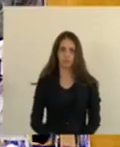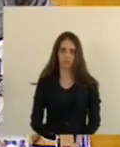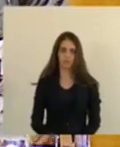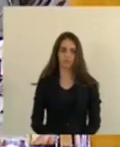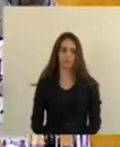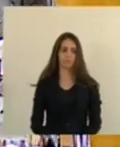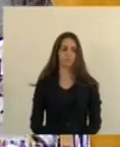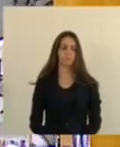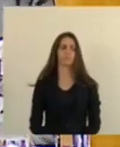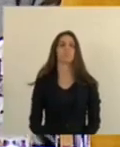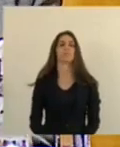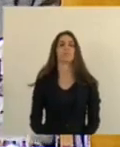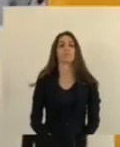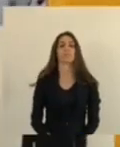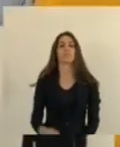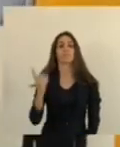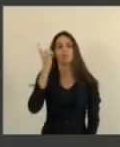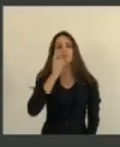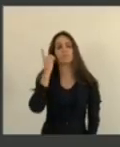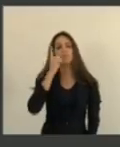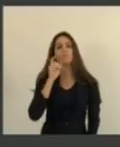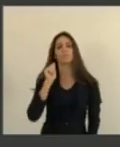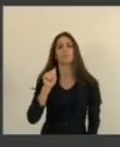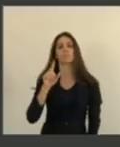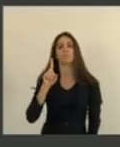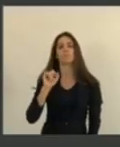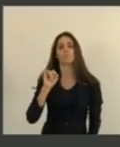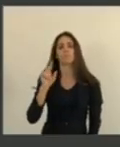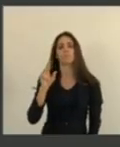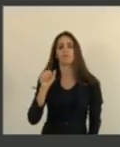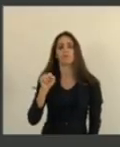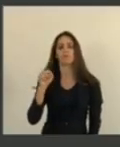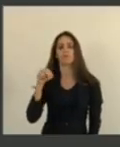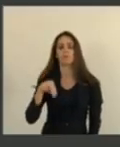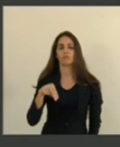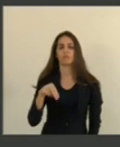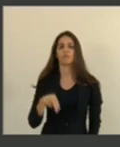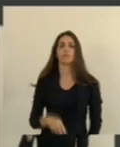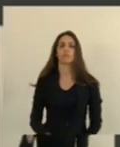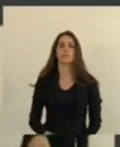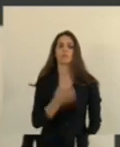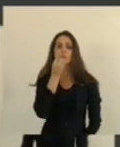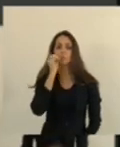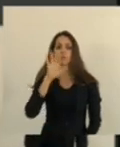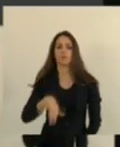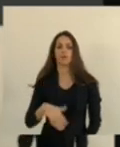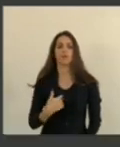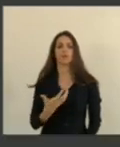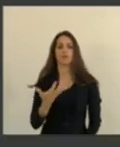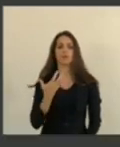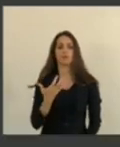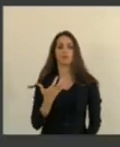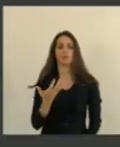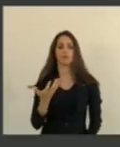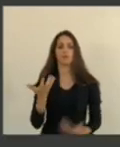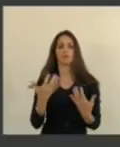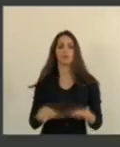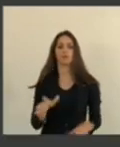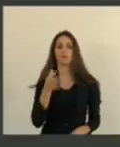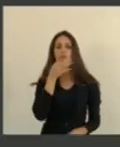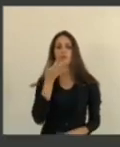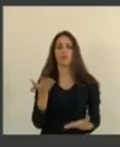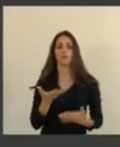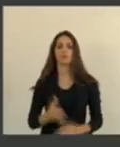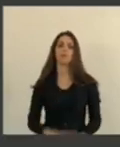Deputado Adilson Espindo. Pois não, deputado. Boa tarde, eu quero declinar dos da palavra de hoje.